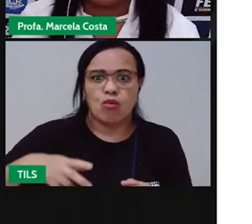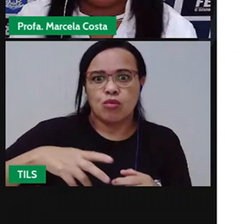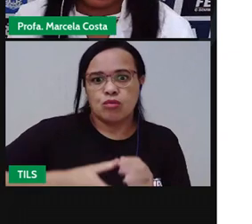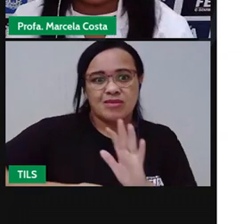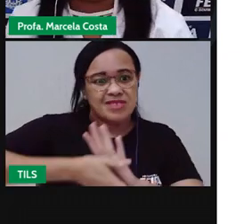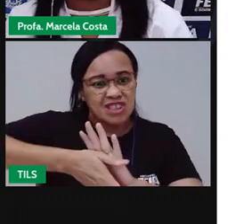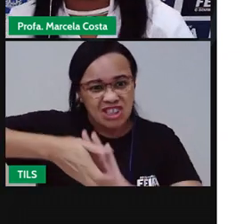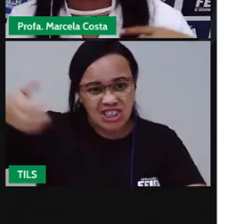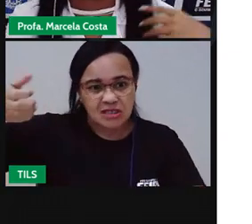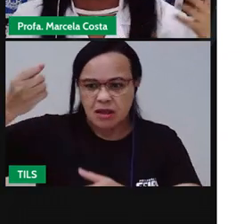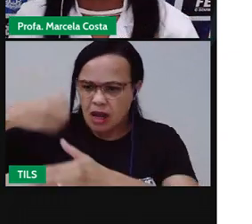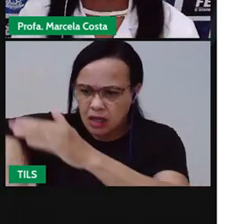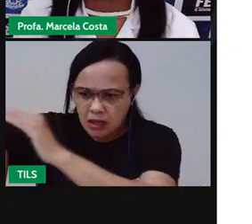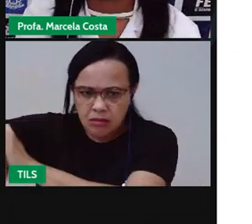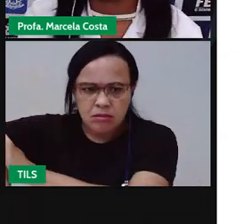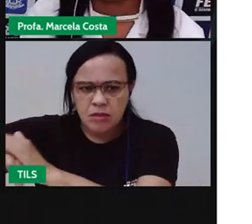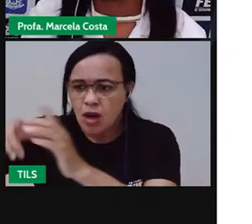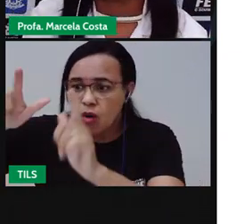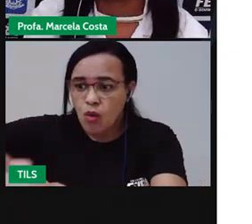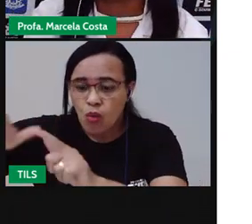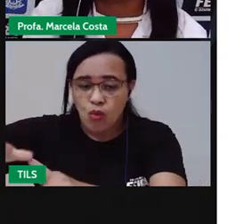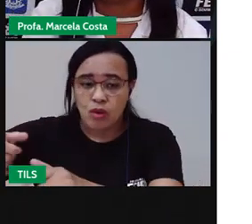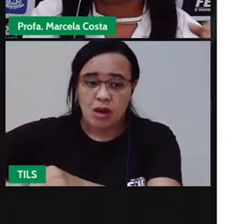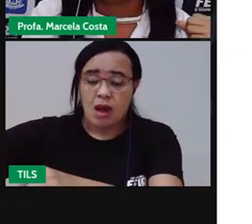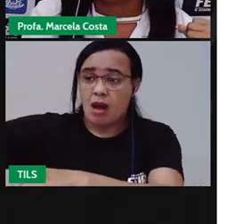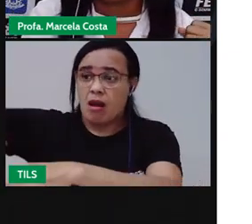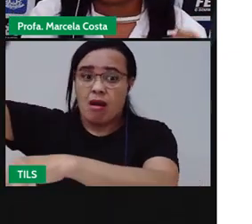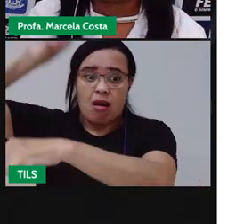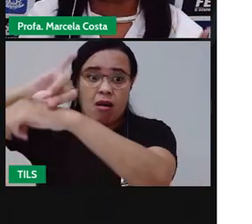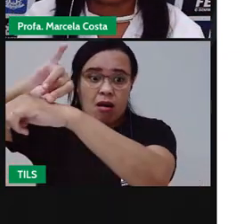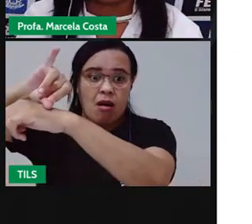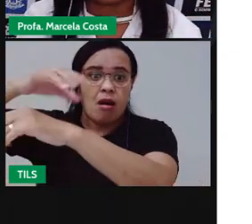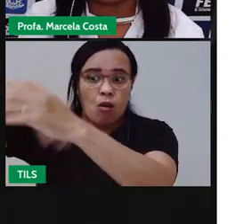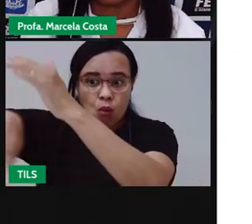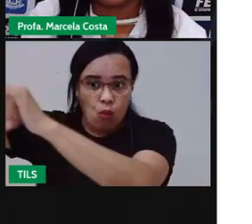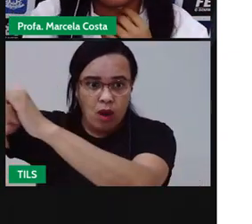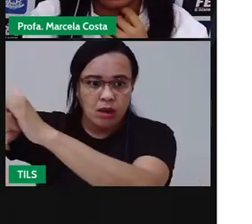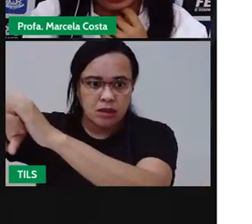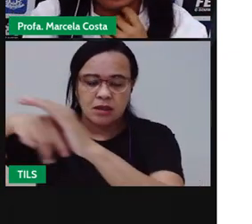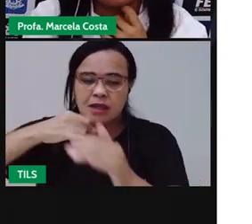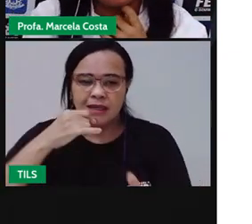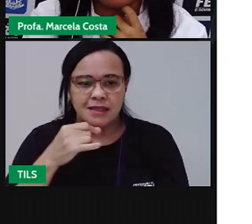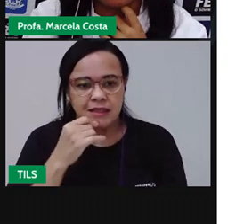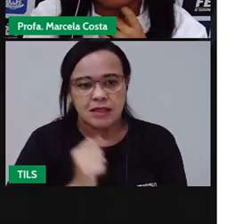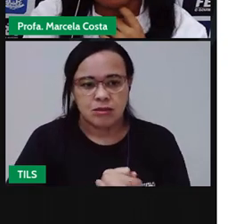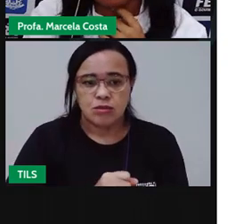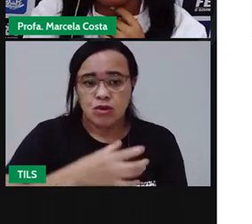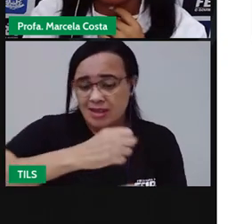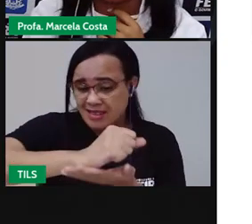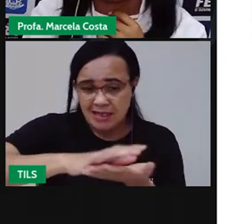de um armário e colocar no outro mais alto? Mudar ali as coisas de lugar?